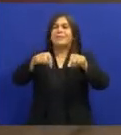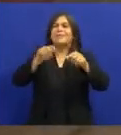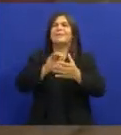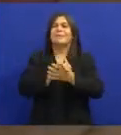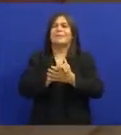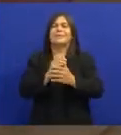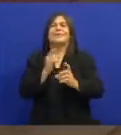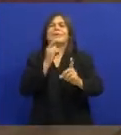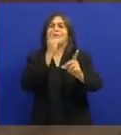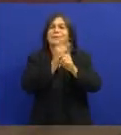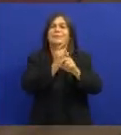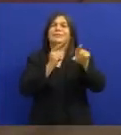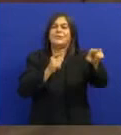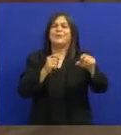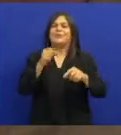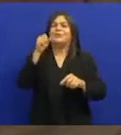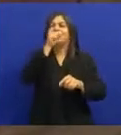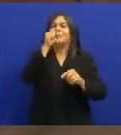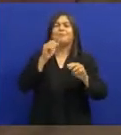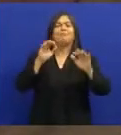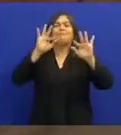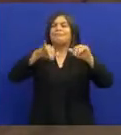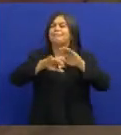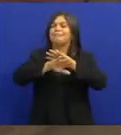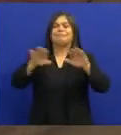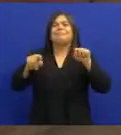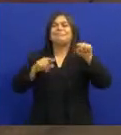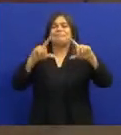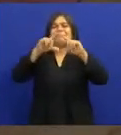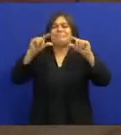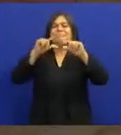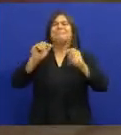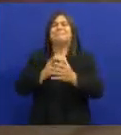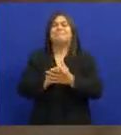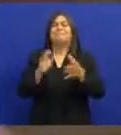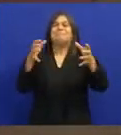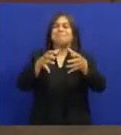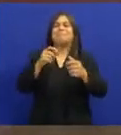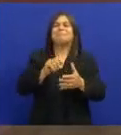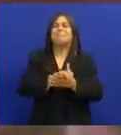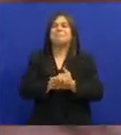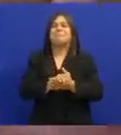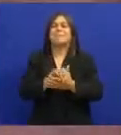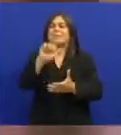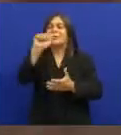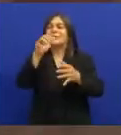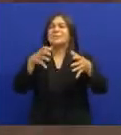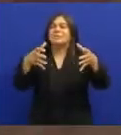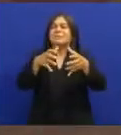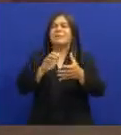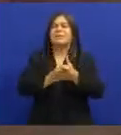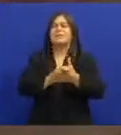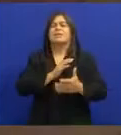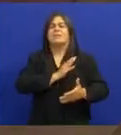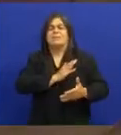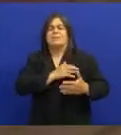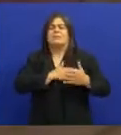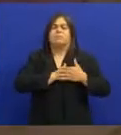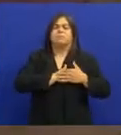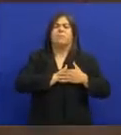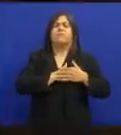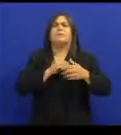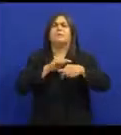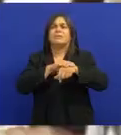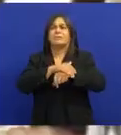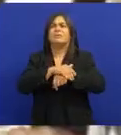localizei O produtor do último show Deu entrevista para a gente Ele contando como é que foi Já que você foi dar um show lá Passou mal nesse